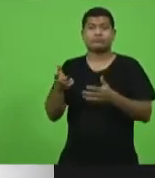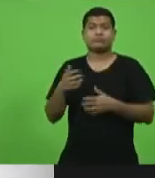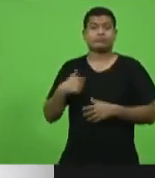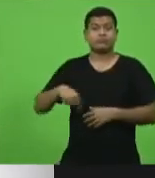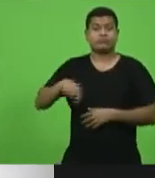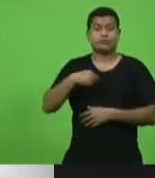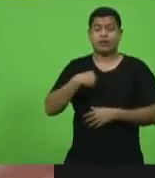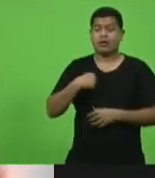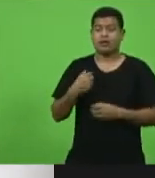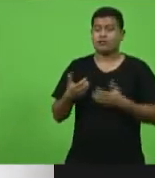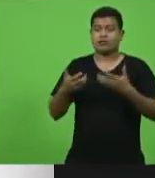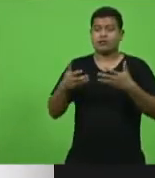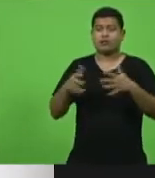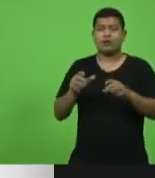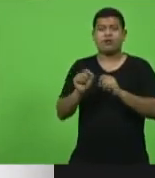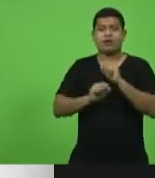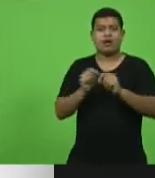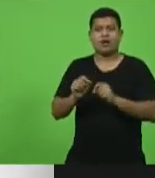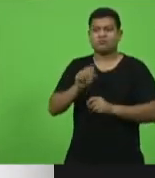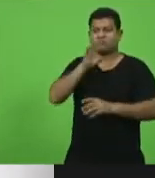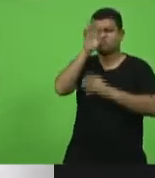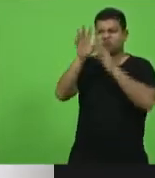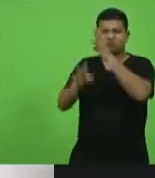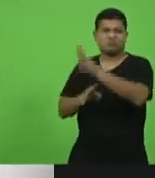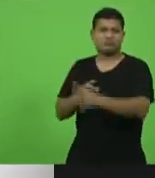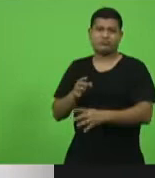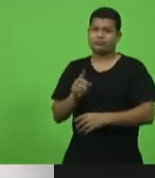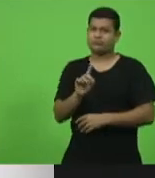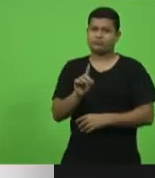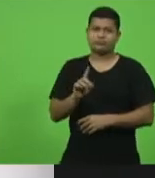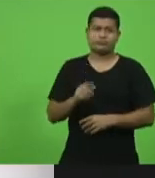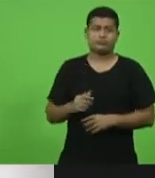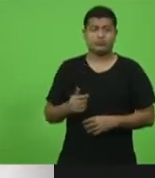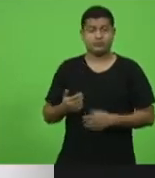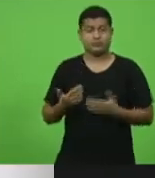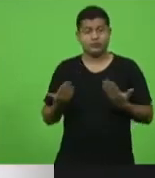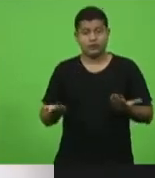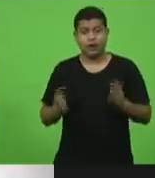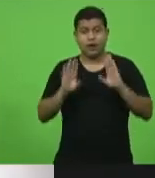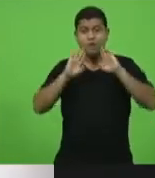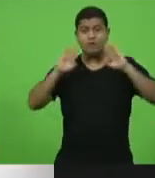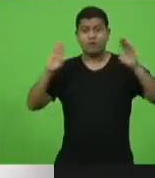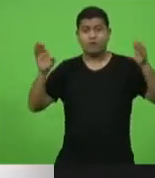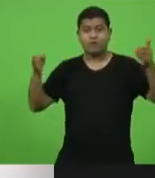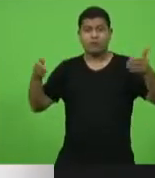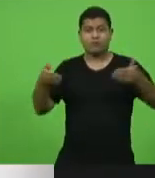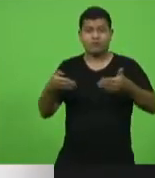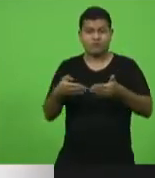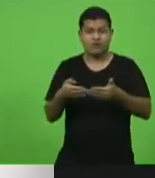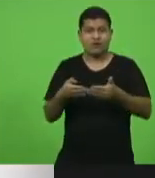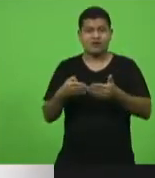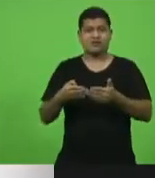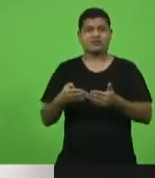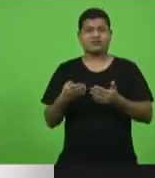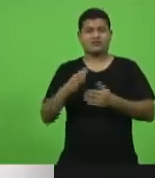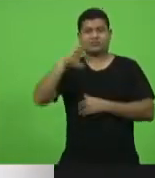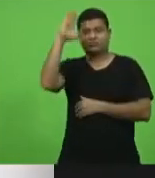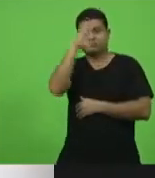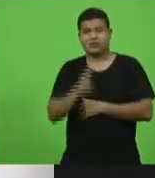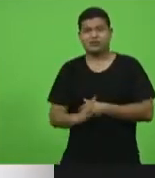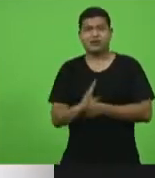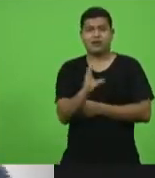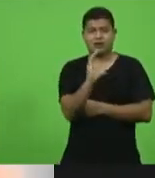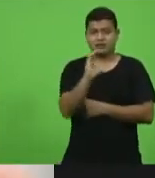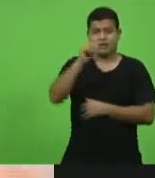alguém. Ou seja, a Conferência Nacional dos Bispos do Brasil, a CNBB,